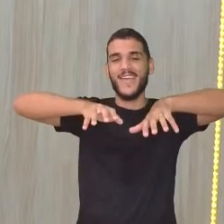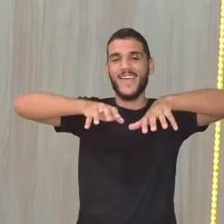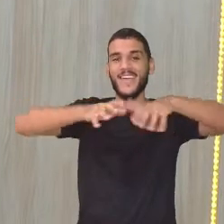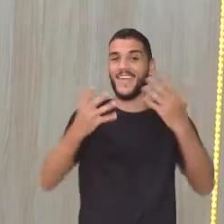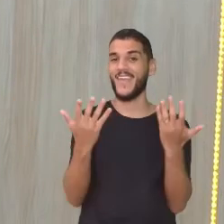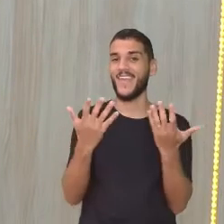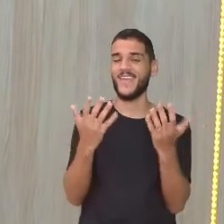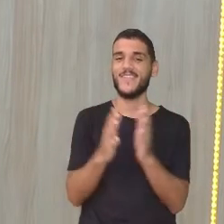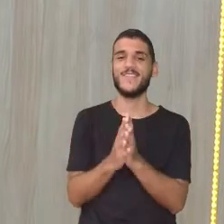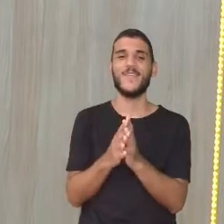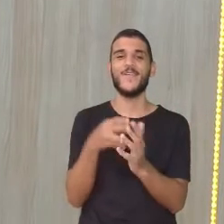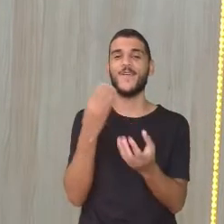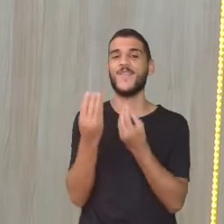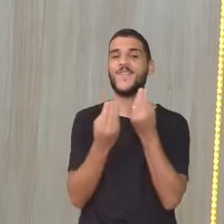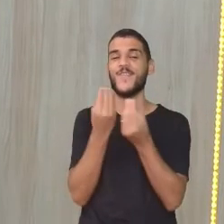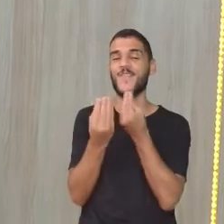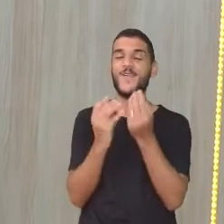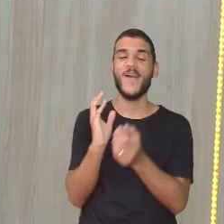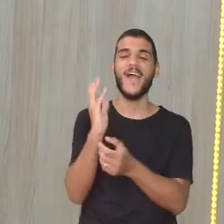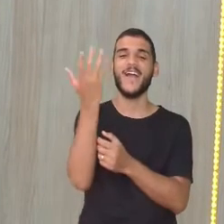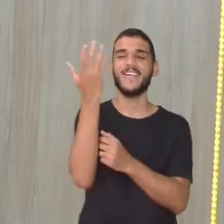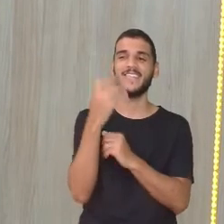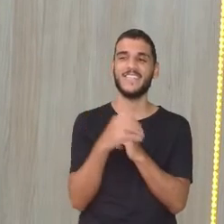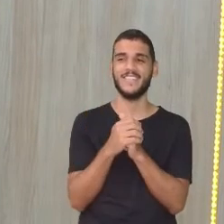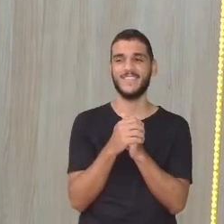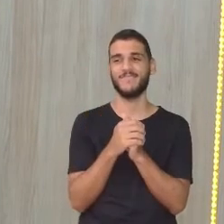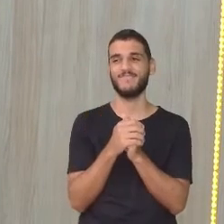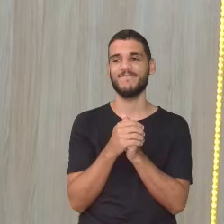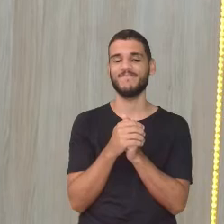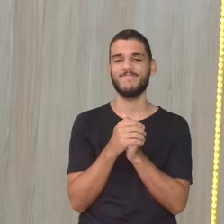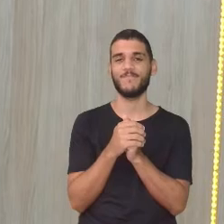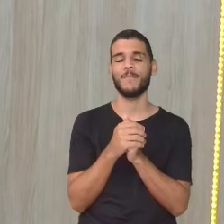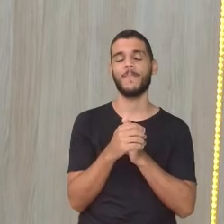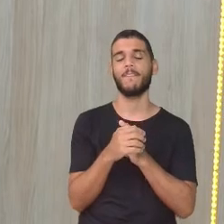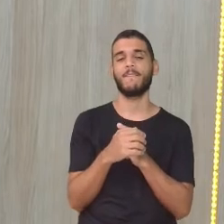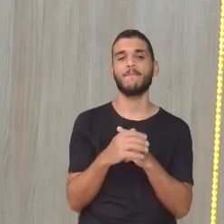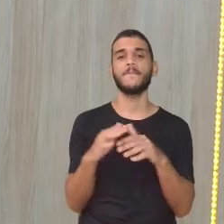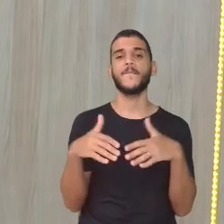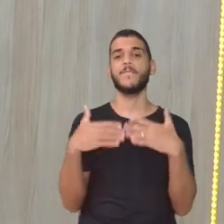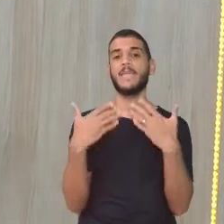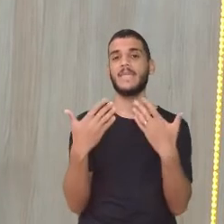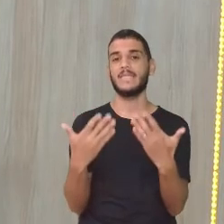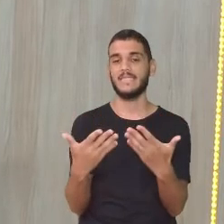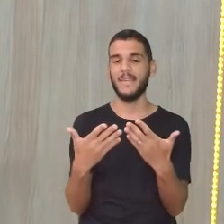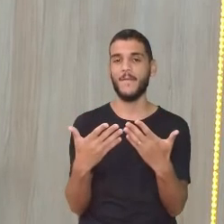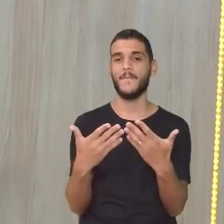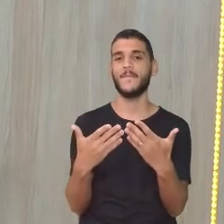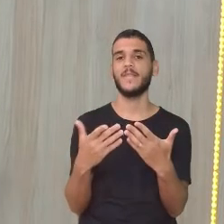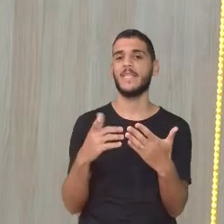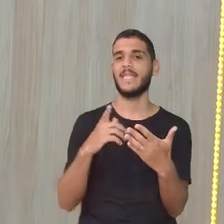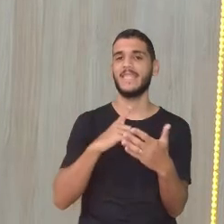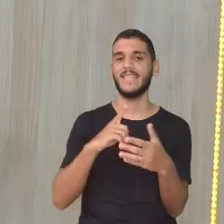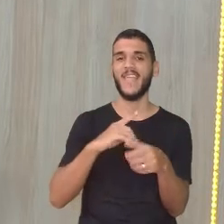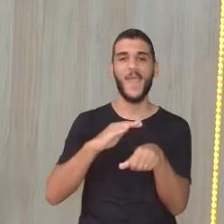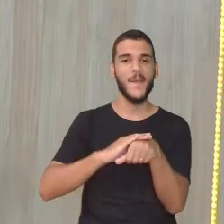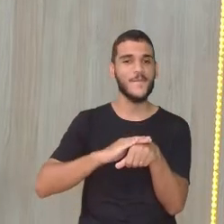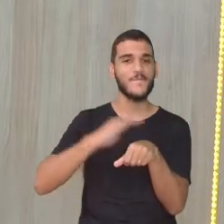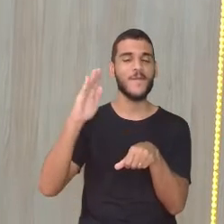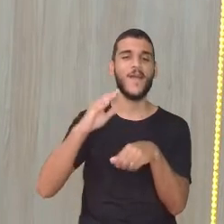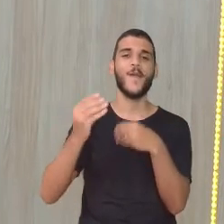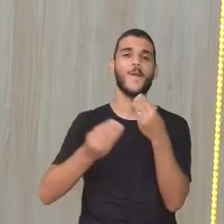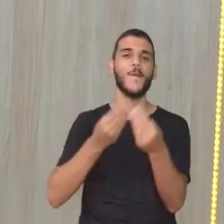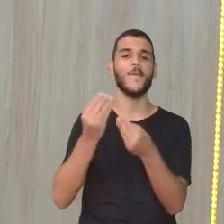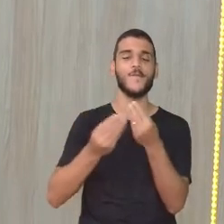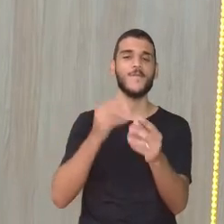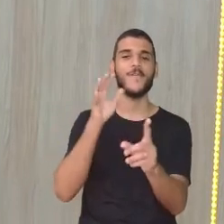Quando chove. Então, fenômenos que possuem causas naturais, né? Mas que são potencializados pela ação humana. De que forma?